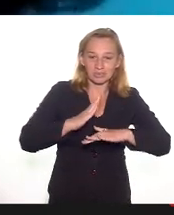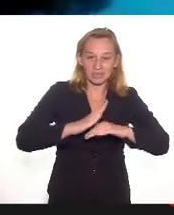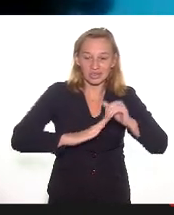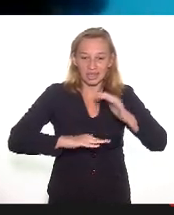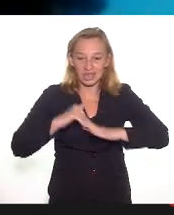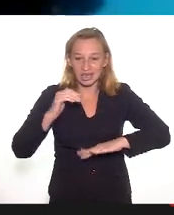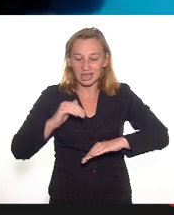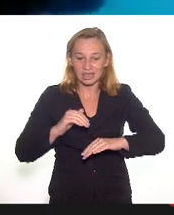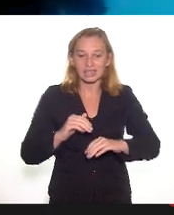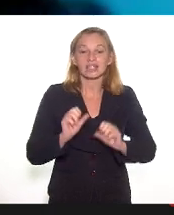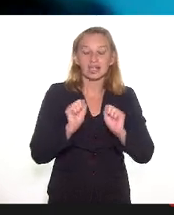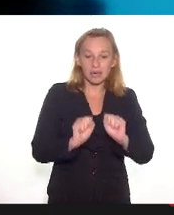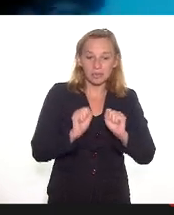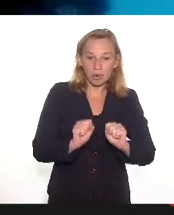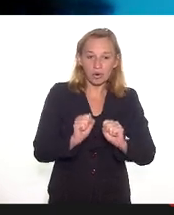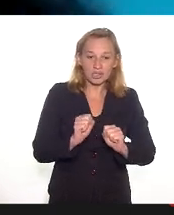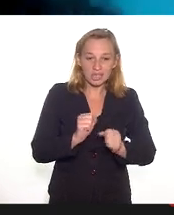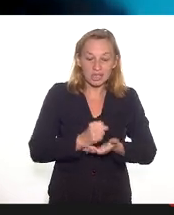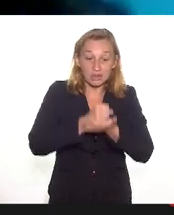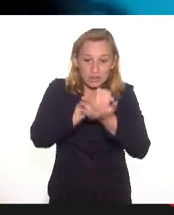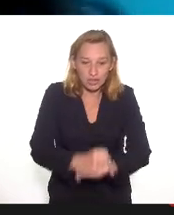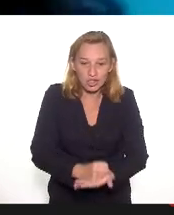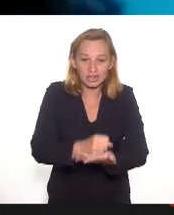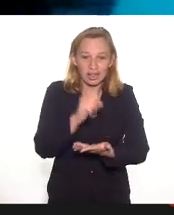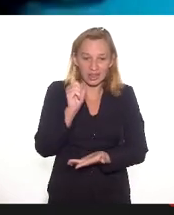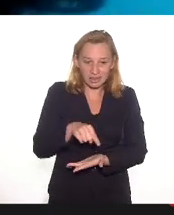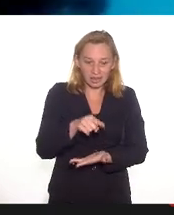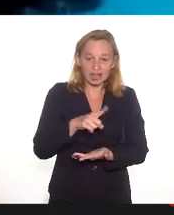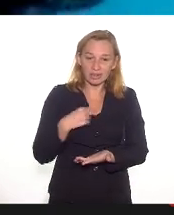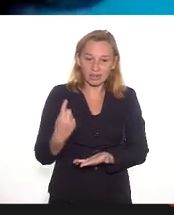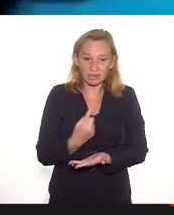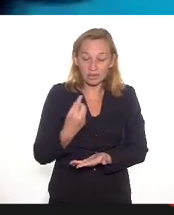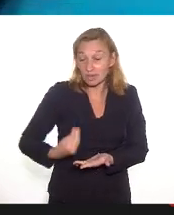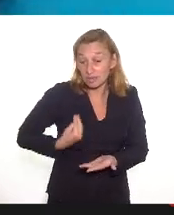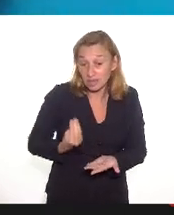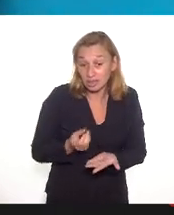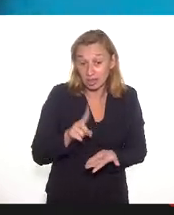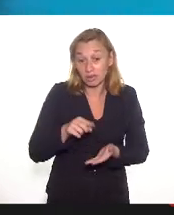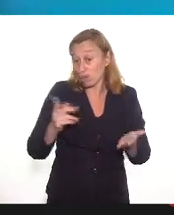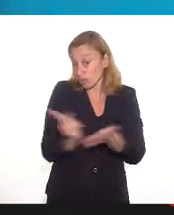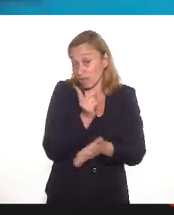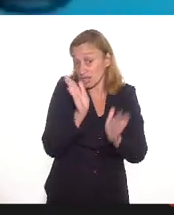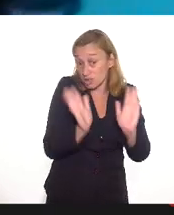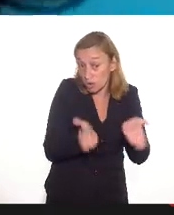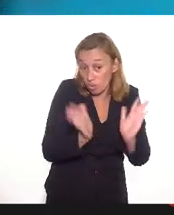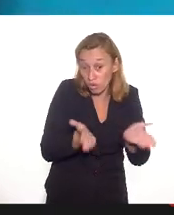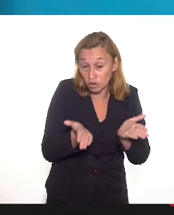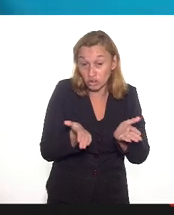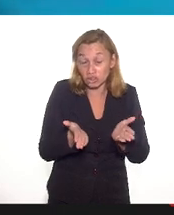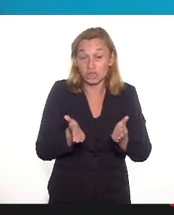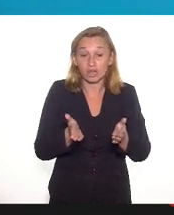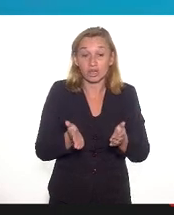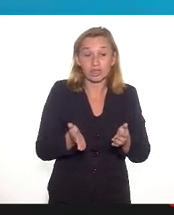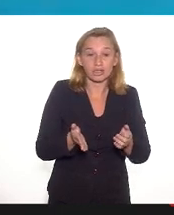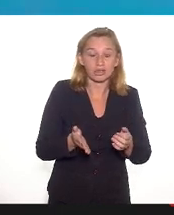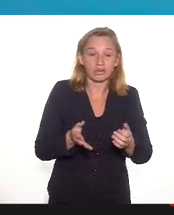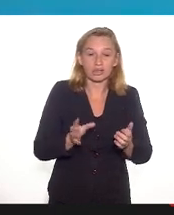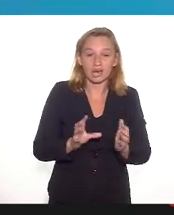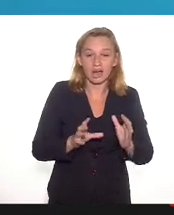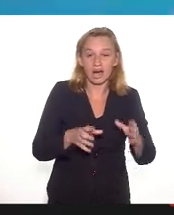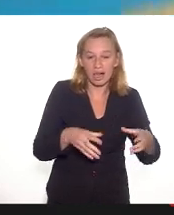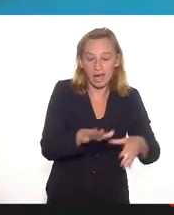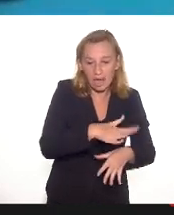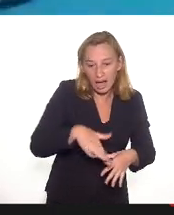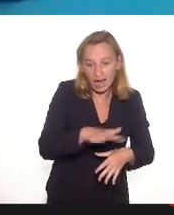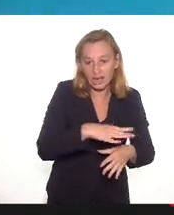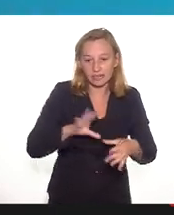que possa sustentar a nossa situação, porque o que acontece hoje é que são as nossas redes de solidariedade, uma